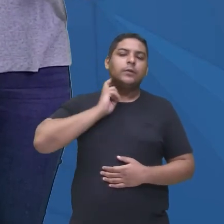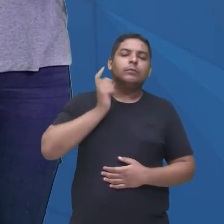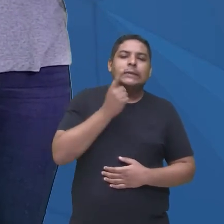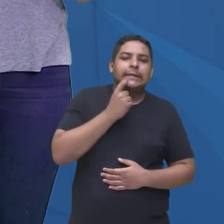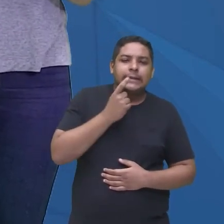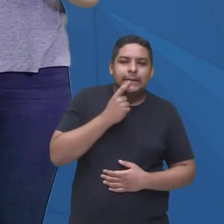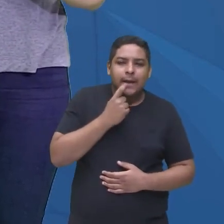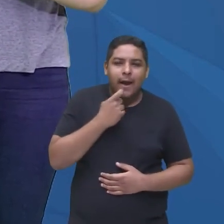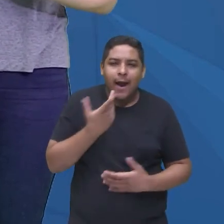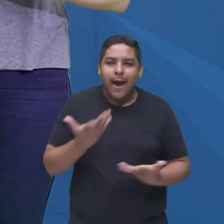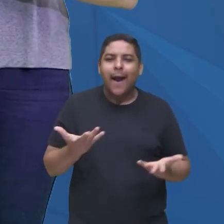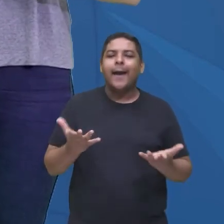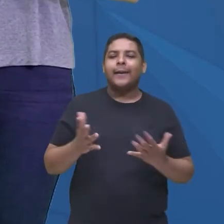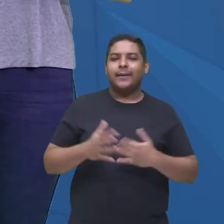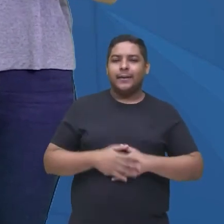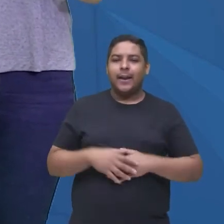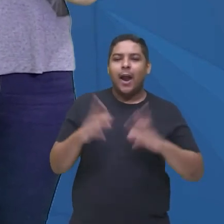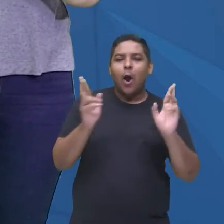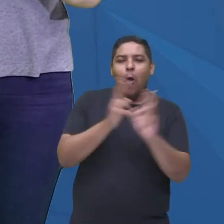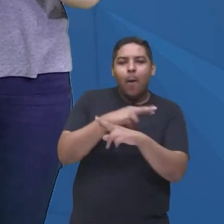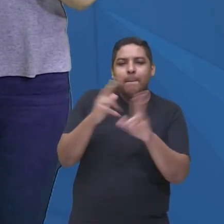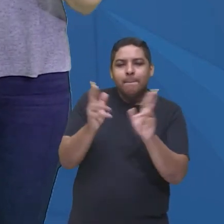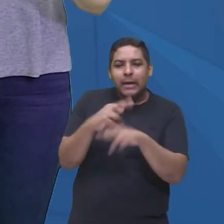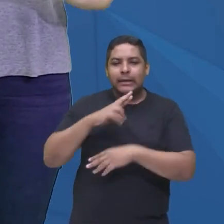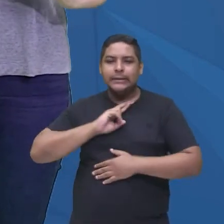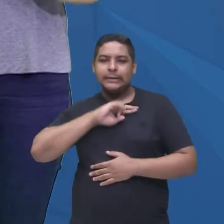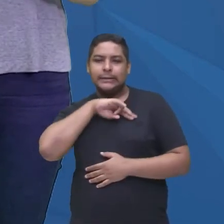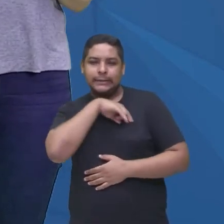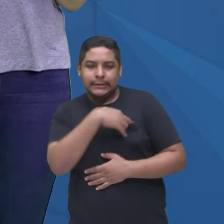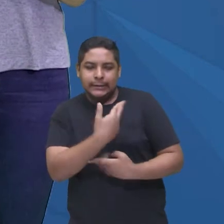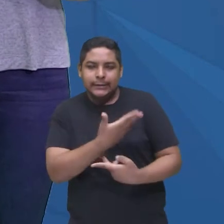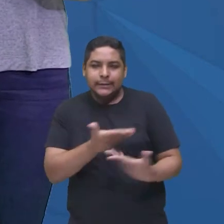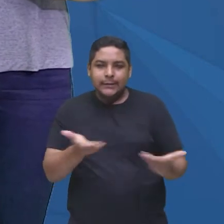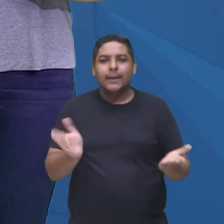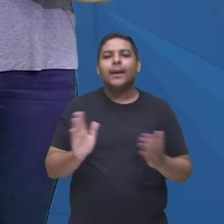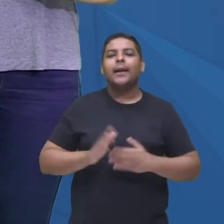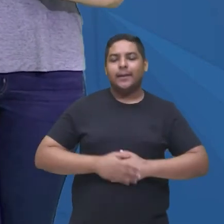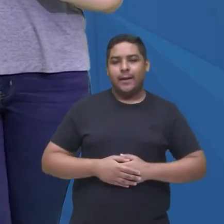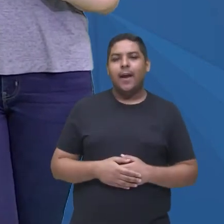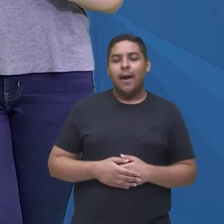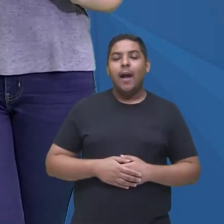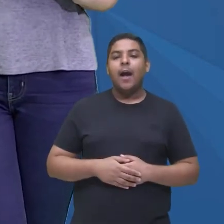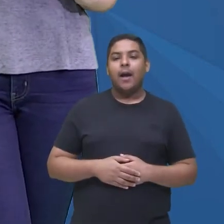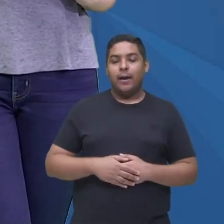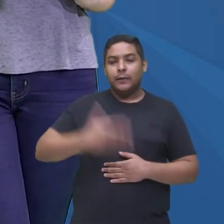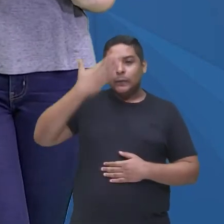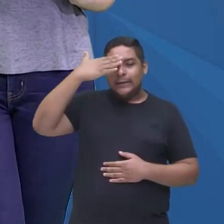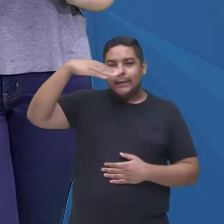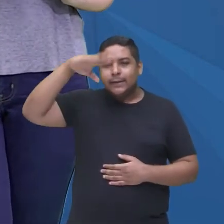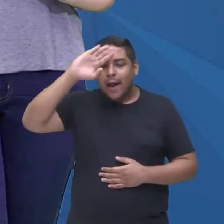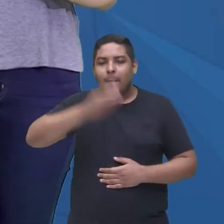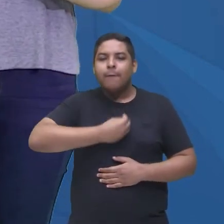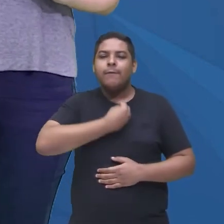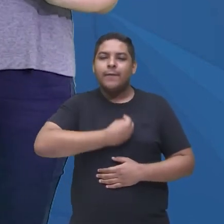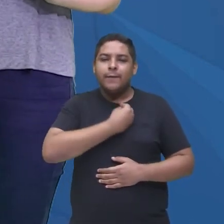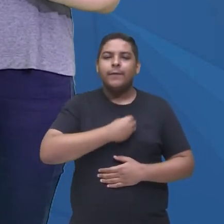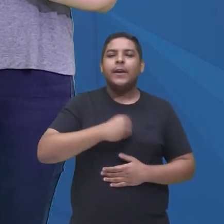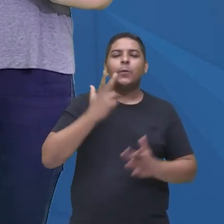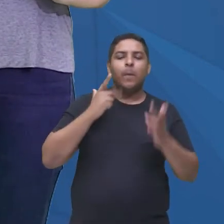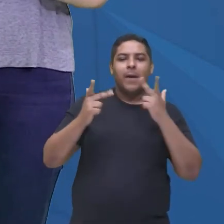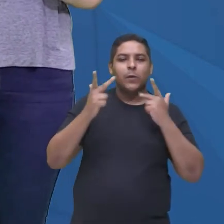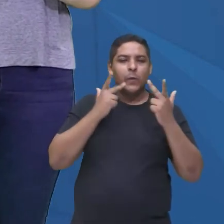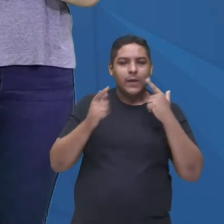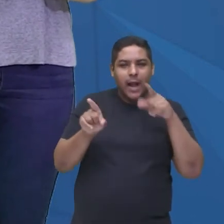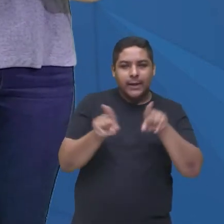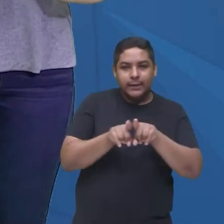todo aquele romance, né, ao longo do tempo, aquele drama vivido pelas personagens, eu não lembrava, que ela tinha conhecido